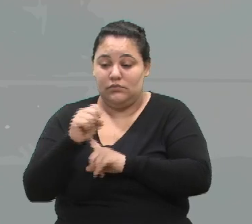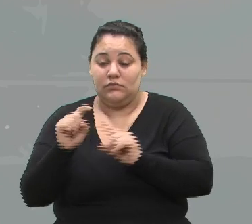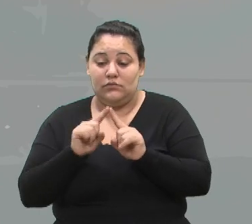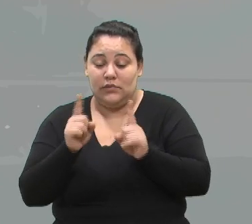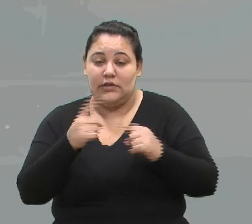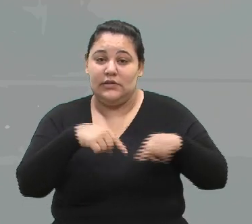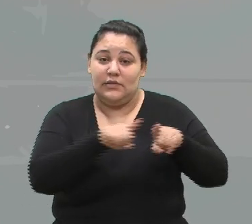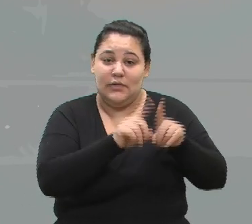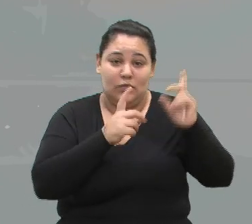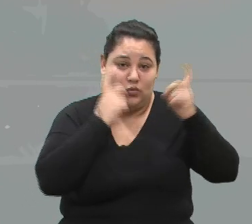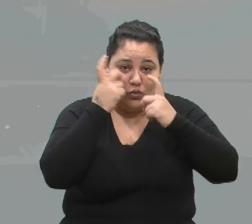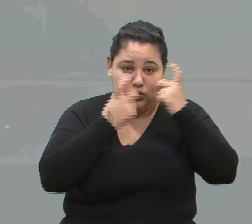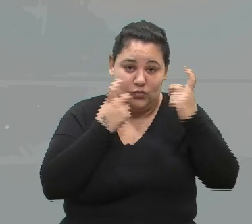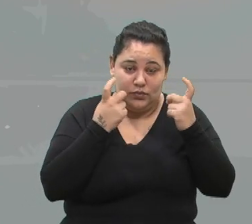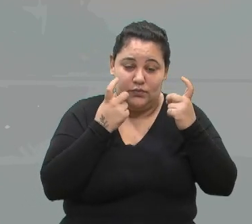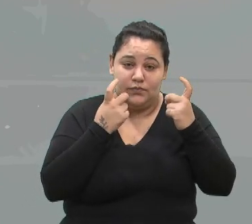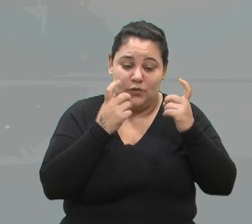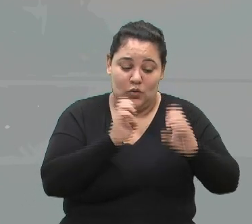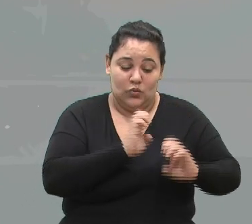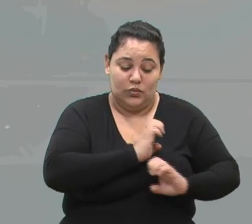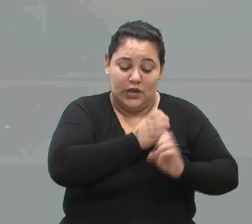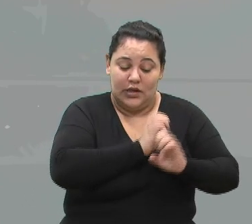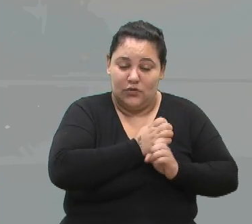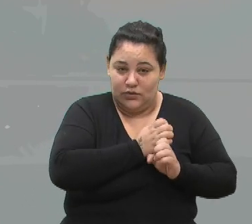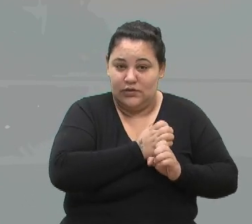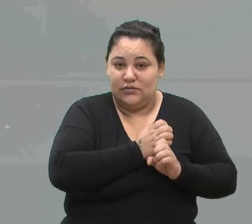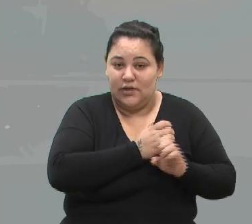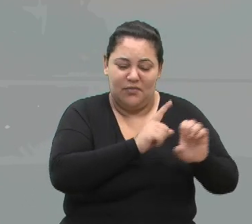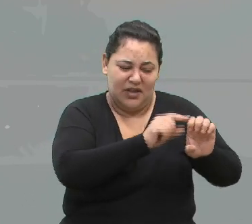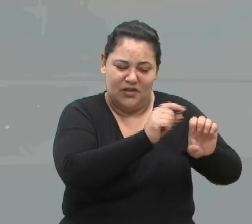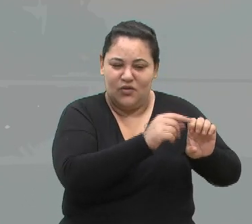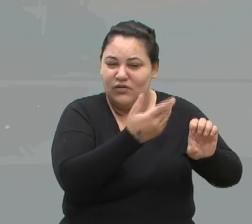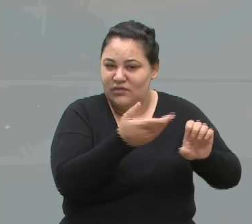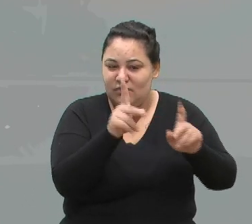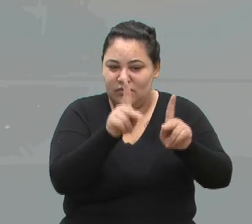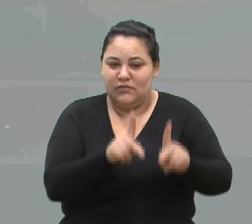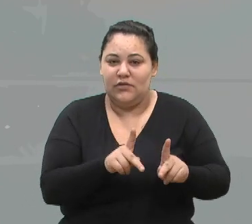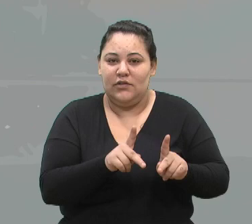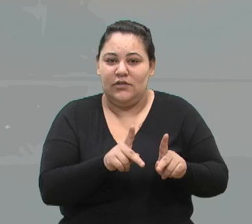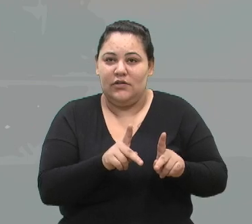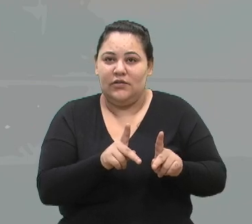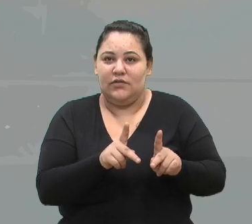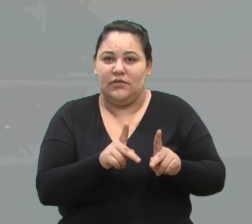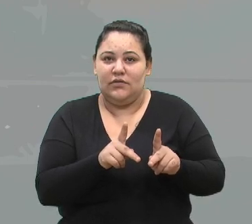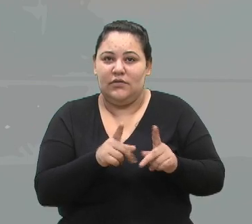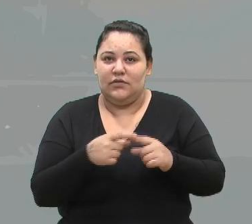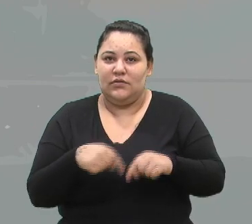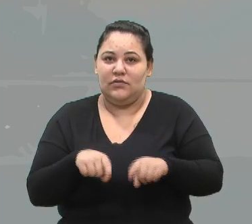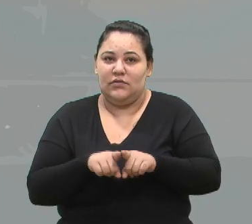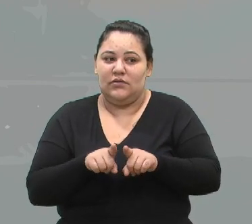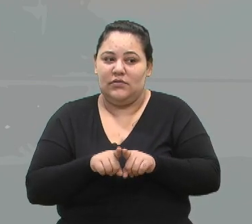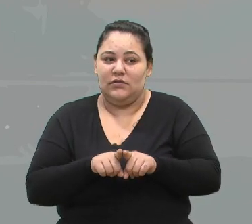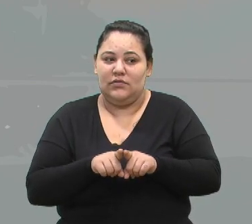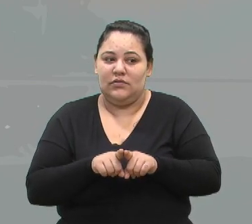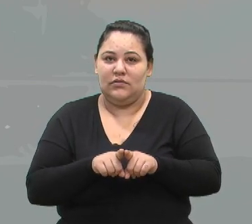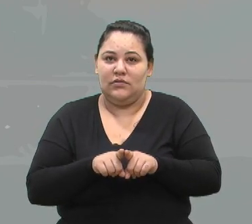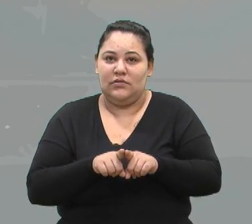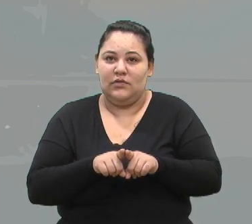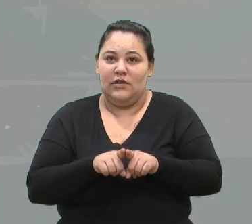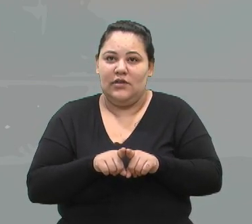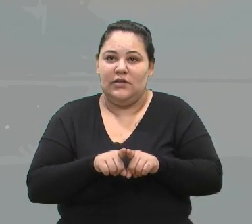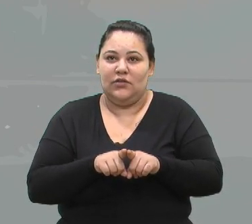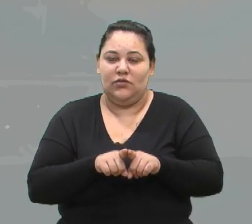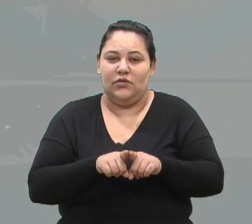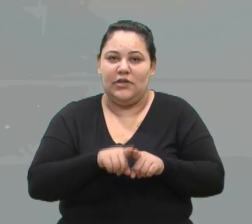se preocupa com o empreendedorismo, com as pessoas que levantam cedo. foi muito